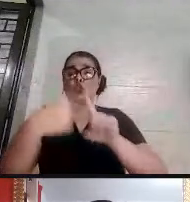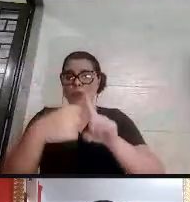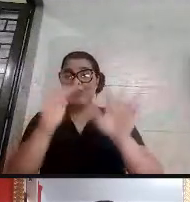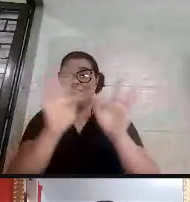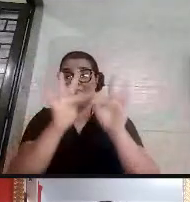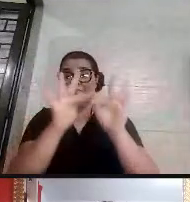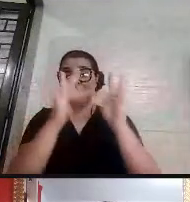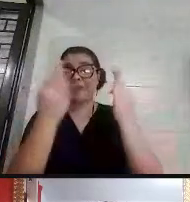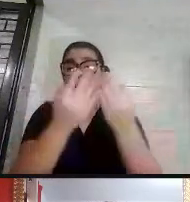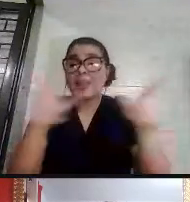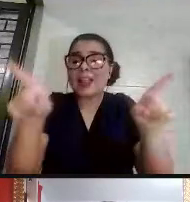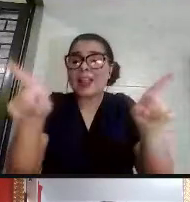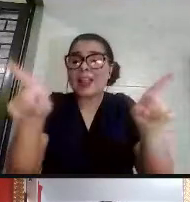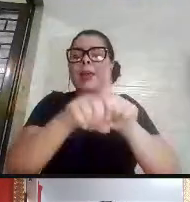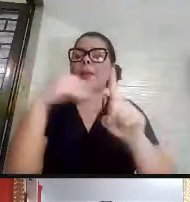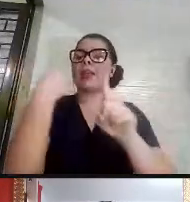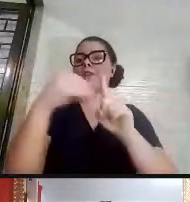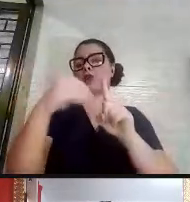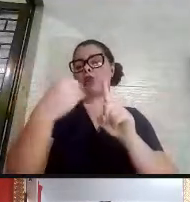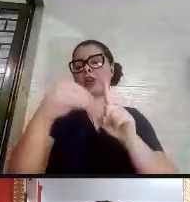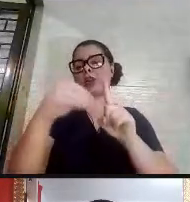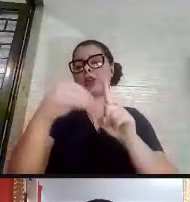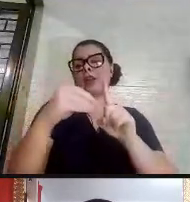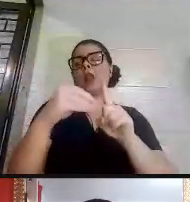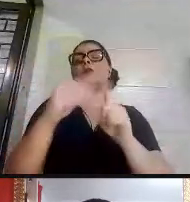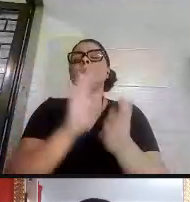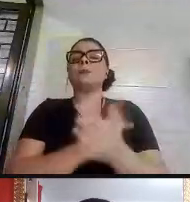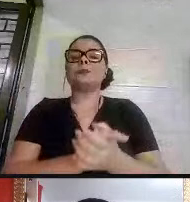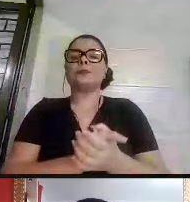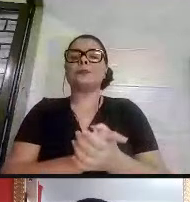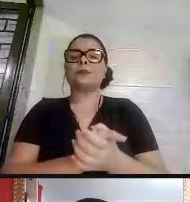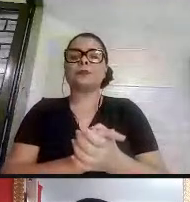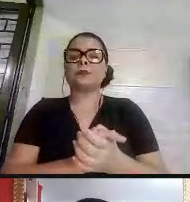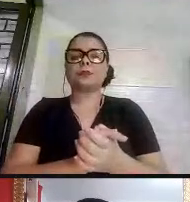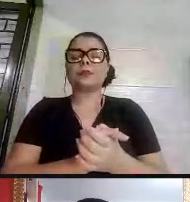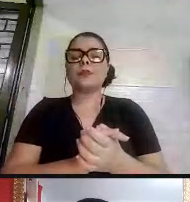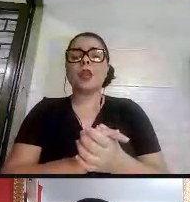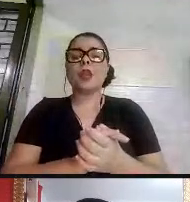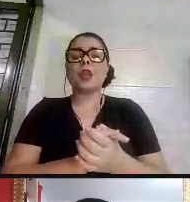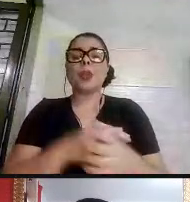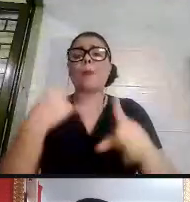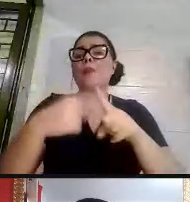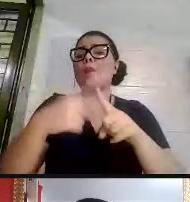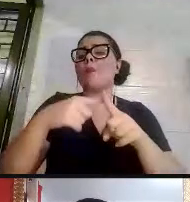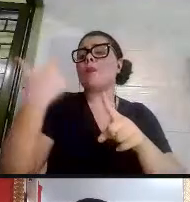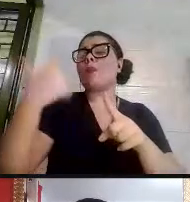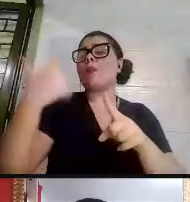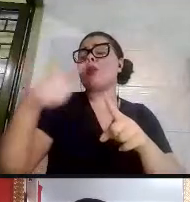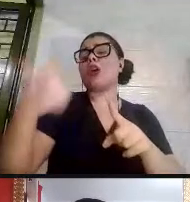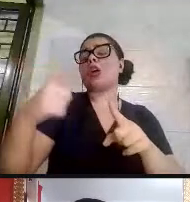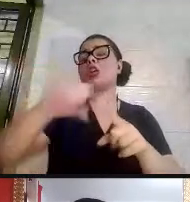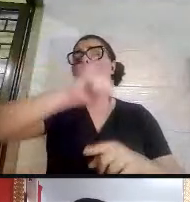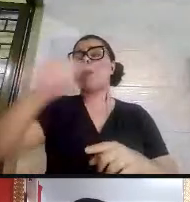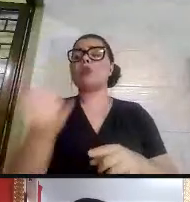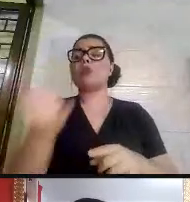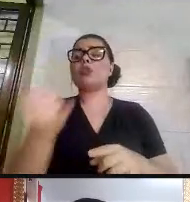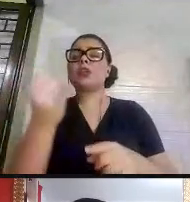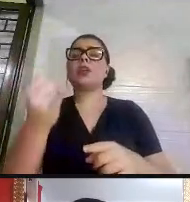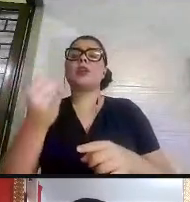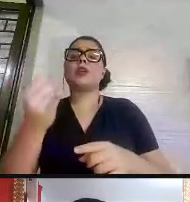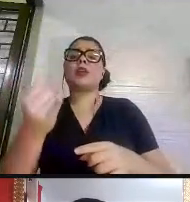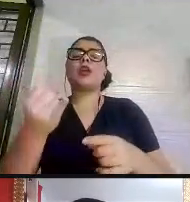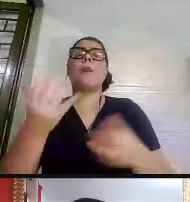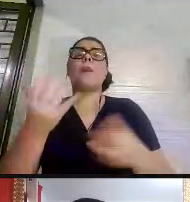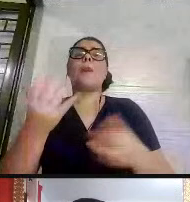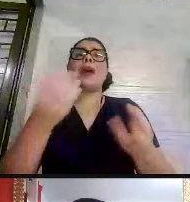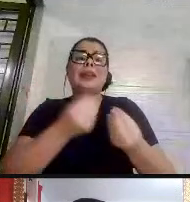vezes em condições impostas, sem oportunidade para fornecer para si e para